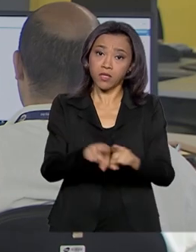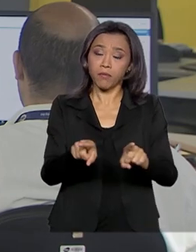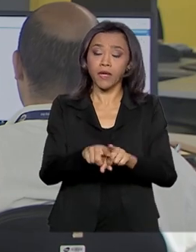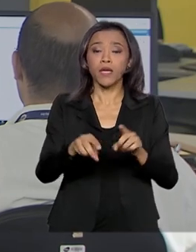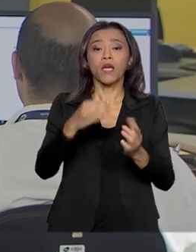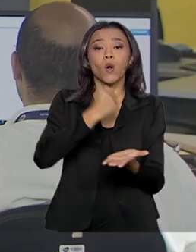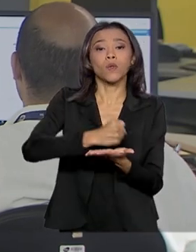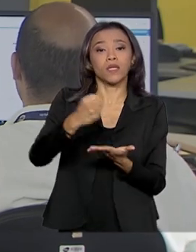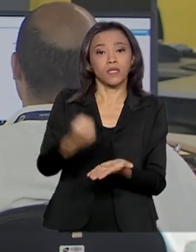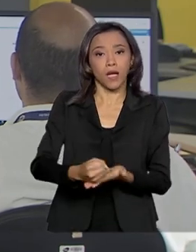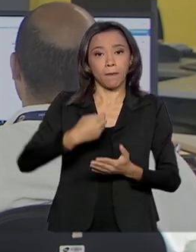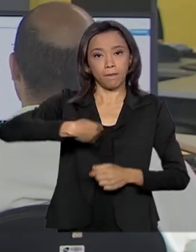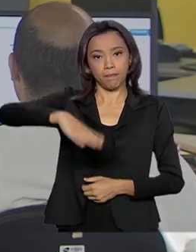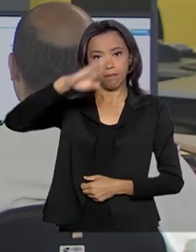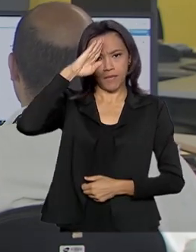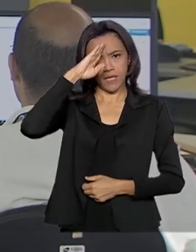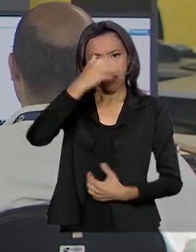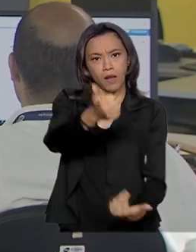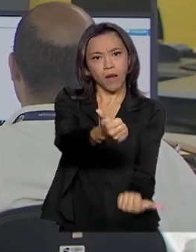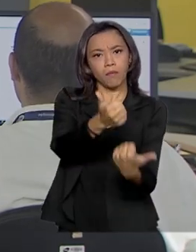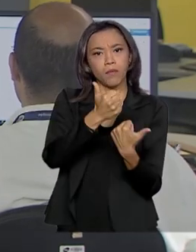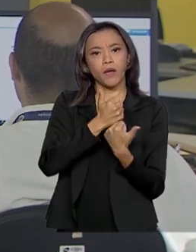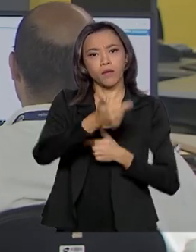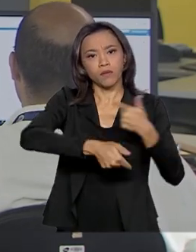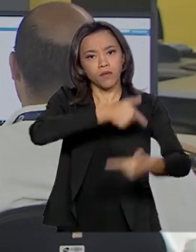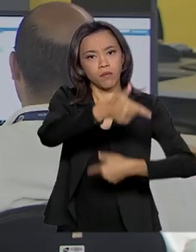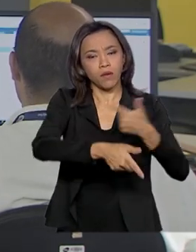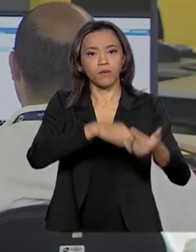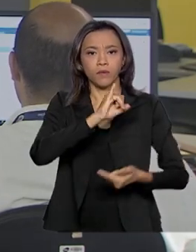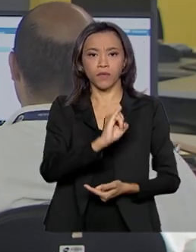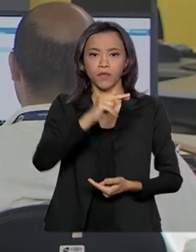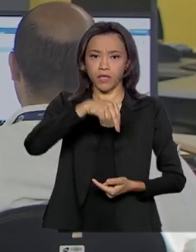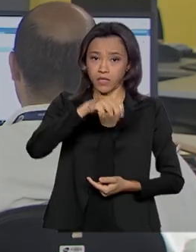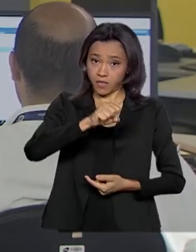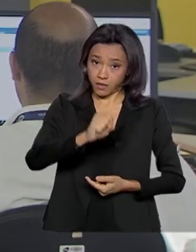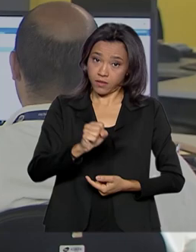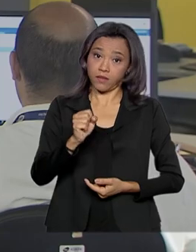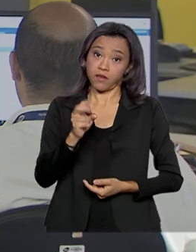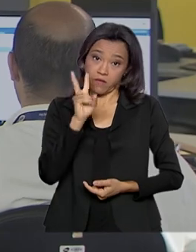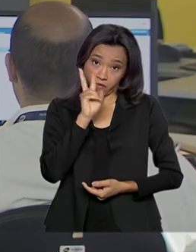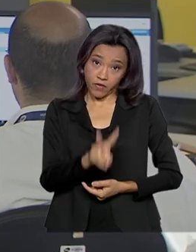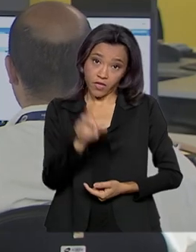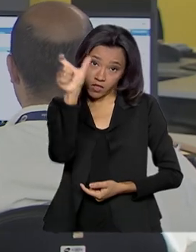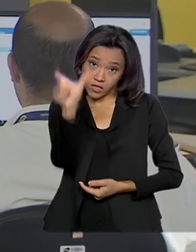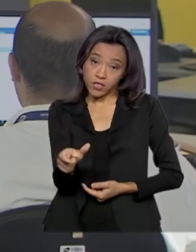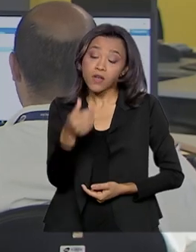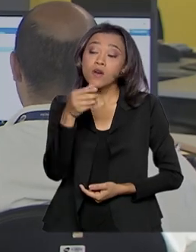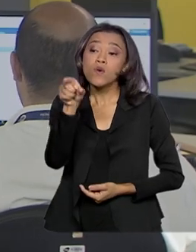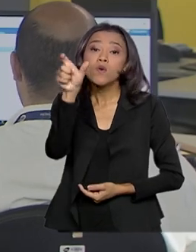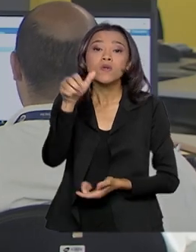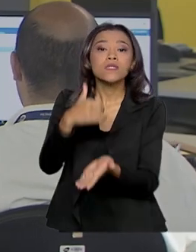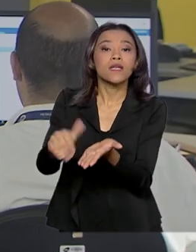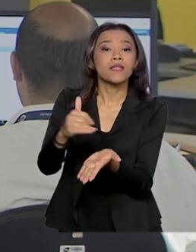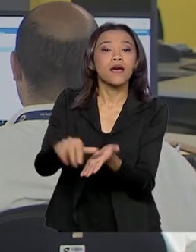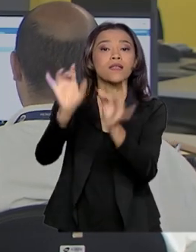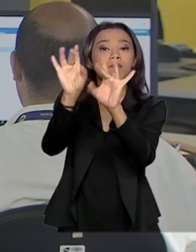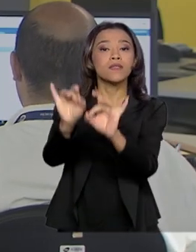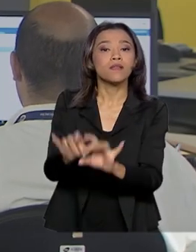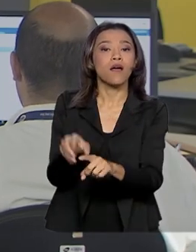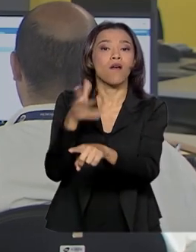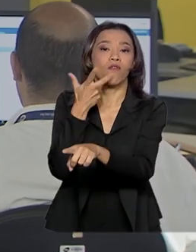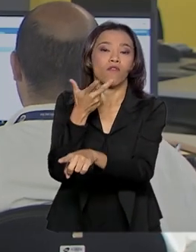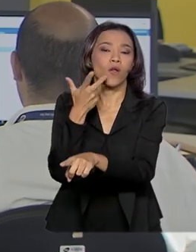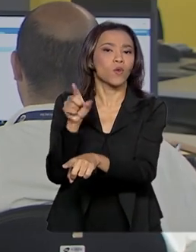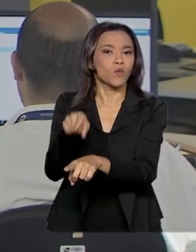reserva para auxiliar no atendimento do INSS. Veja o que disse Bruno Bianco, secretário especial de Previdência e Trabalho,